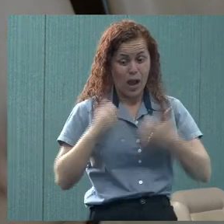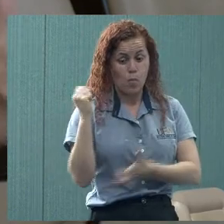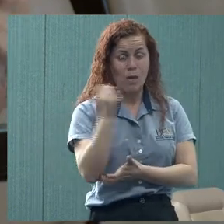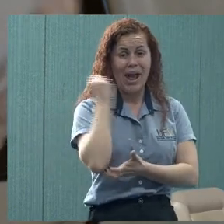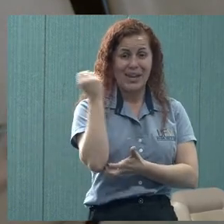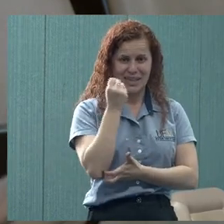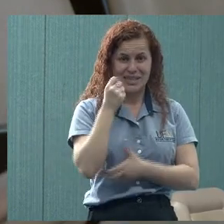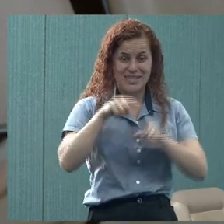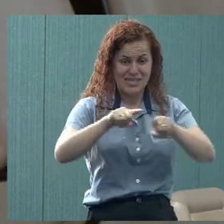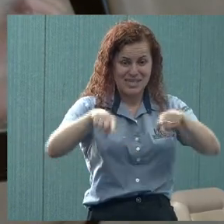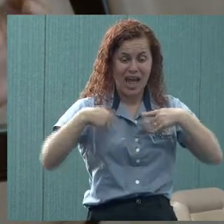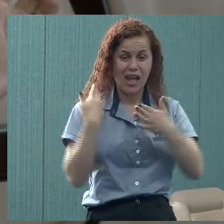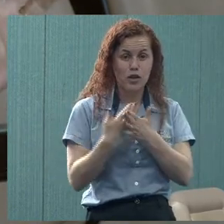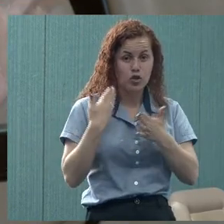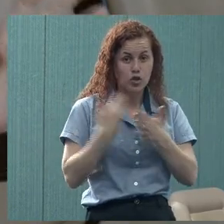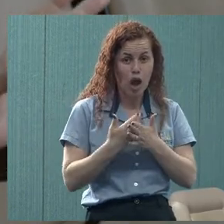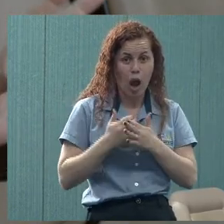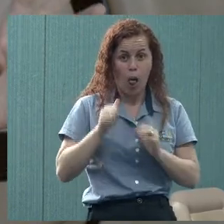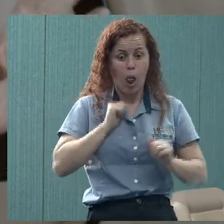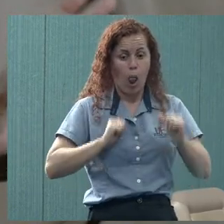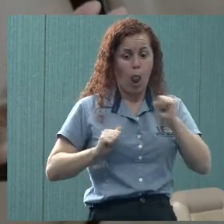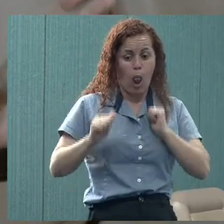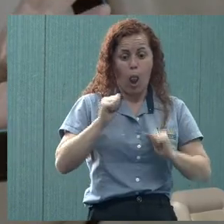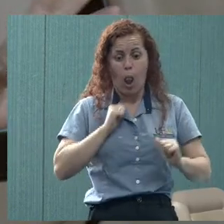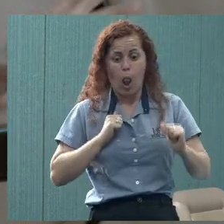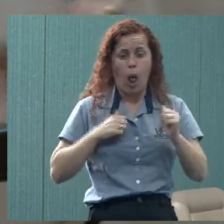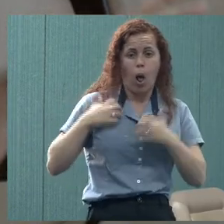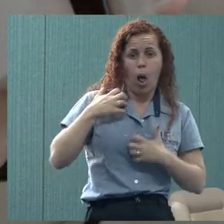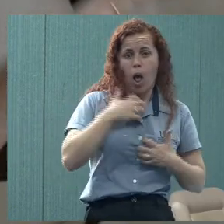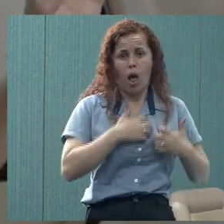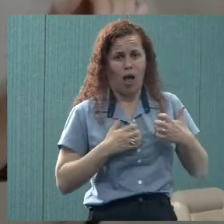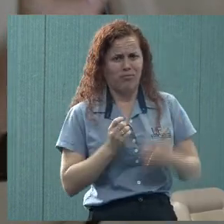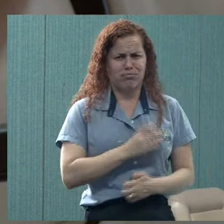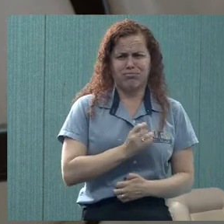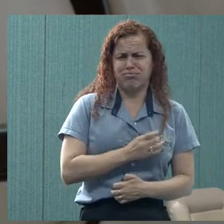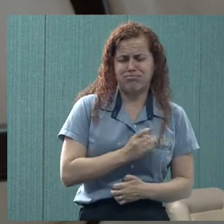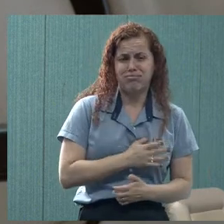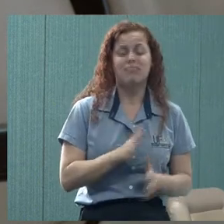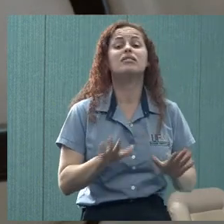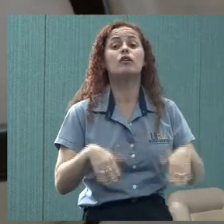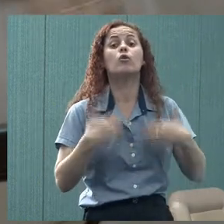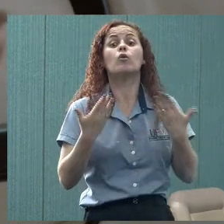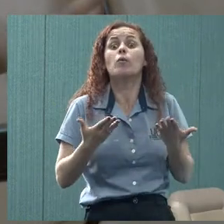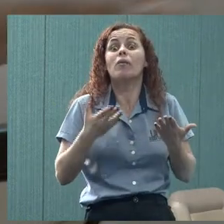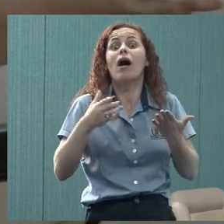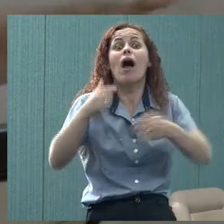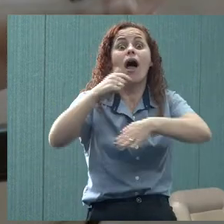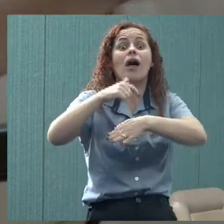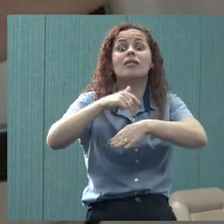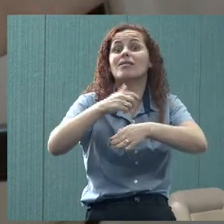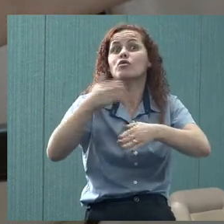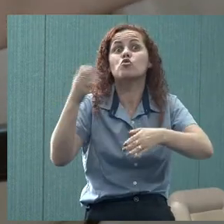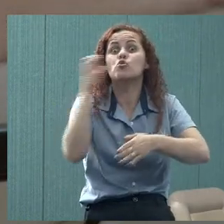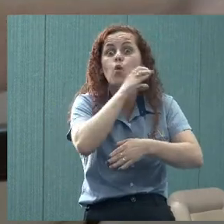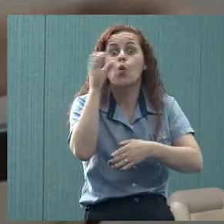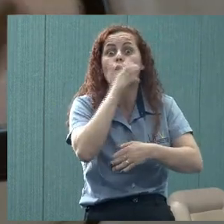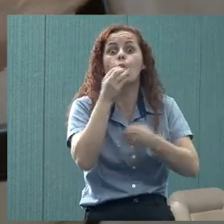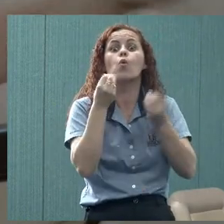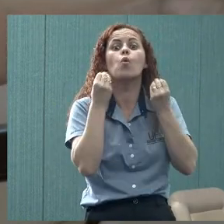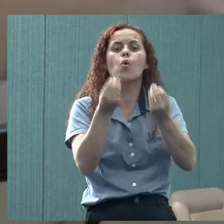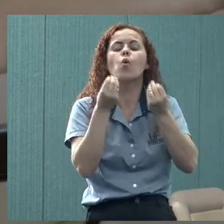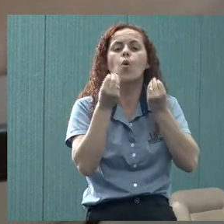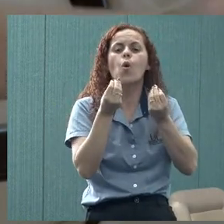uma crise de pânico, de ansiedade. Eu queria que você comentasse um pouquinho nessa situação, para até chegar ao socorro, como que eu